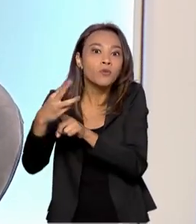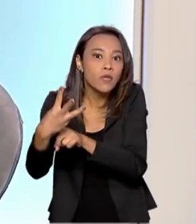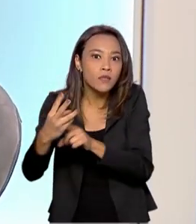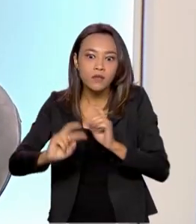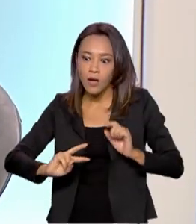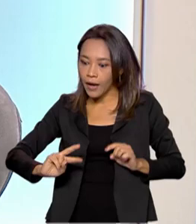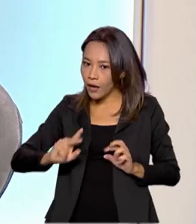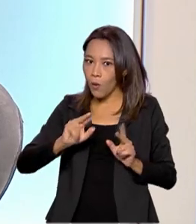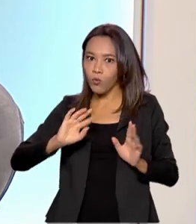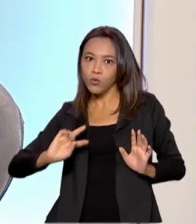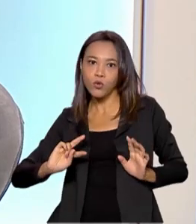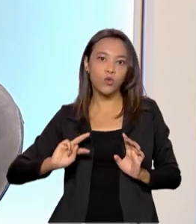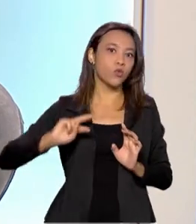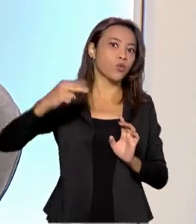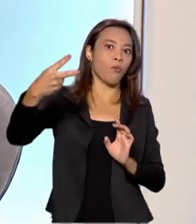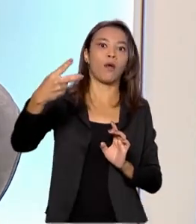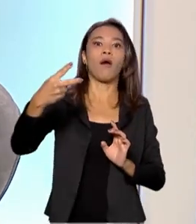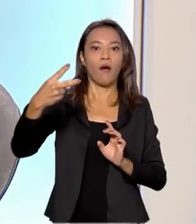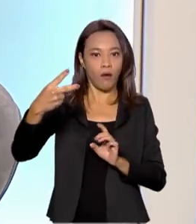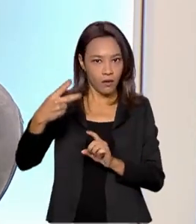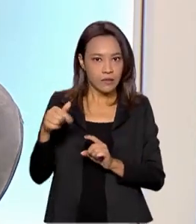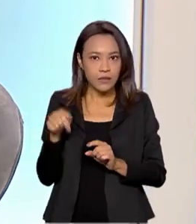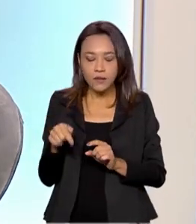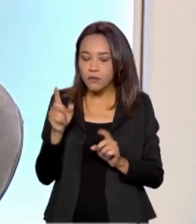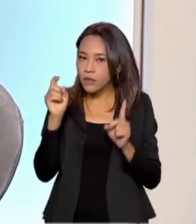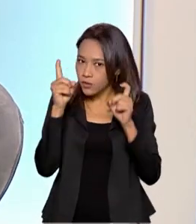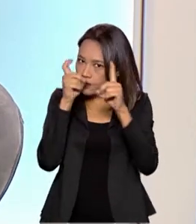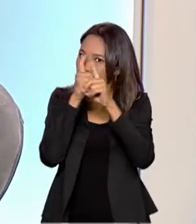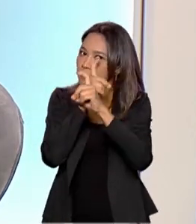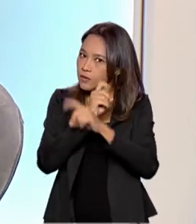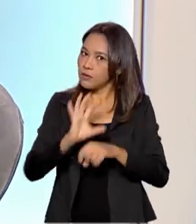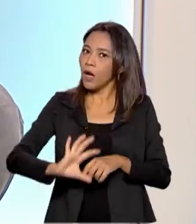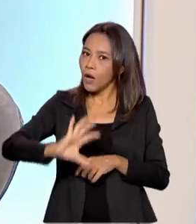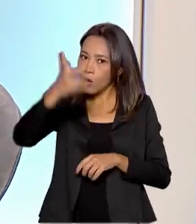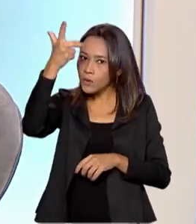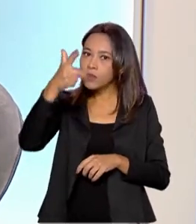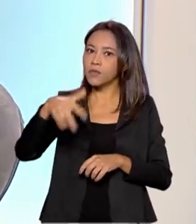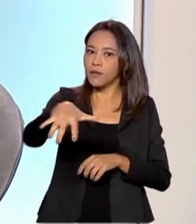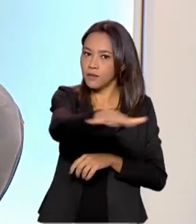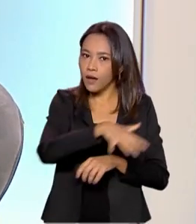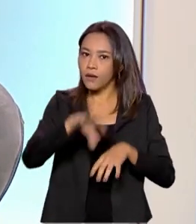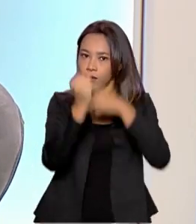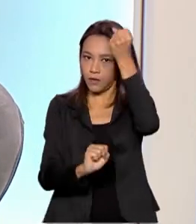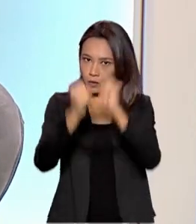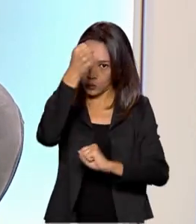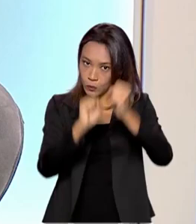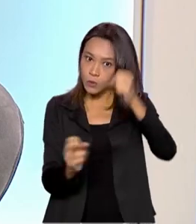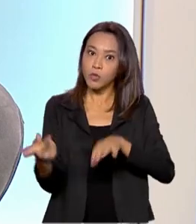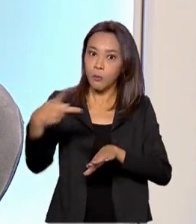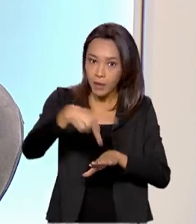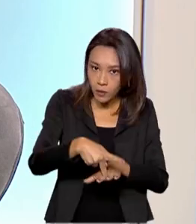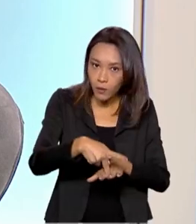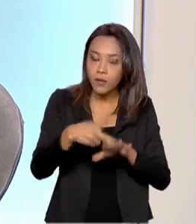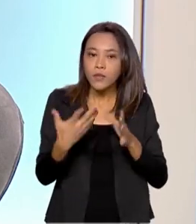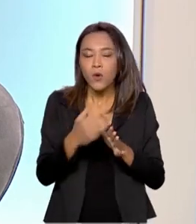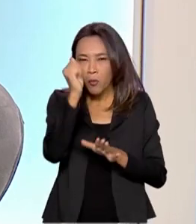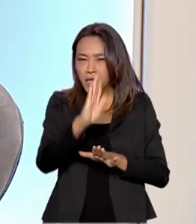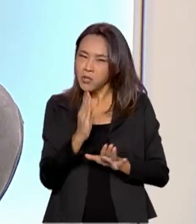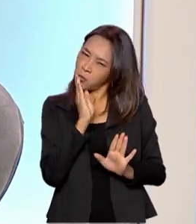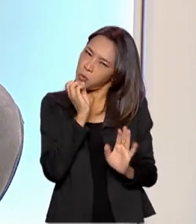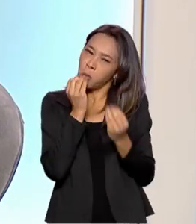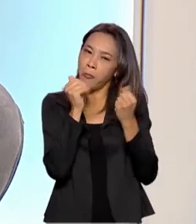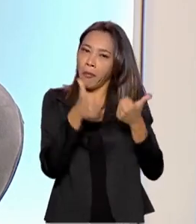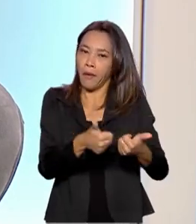que dobrar a produção de petróleo, isso é muito difícil de acontecer na indústria mundial do petróleo, então acho que o Brasil está muito bem